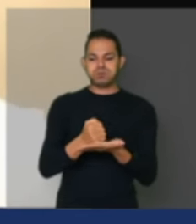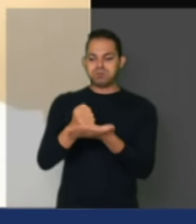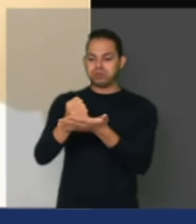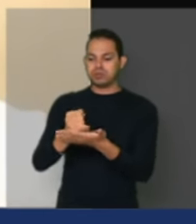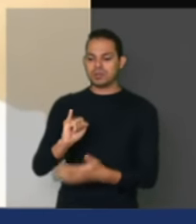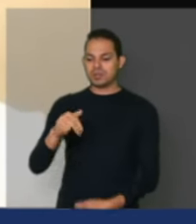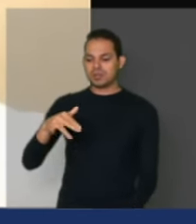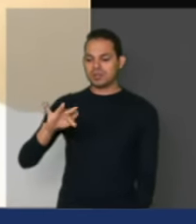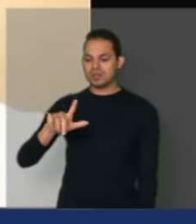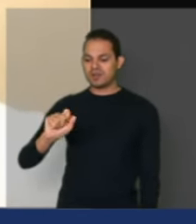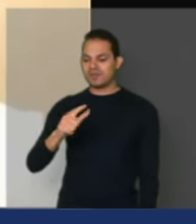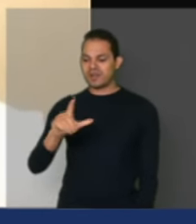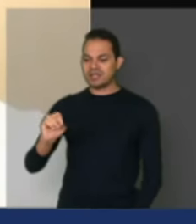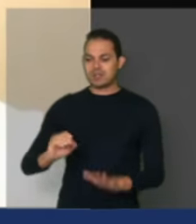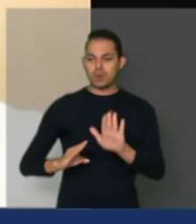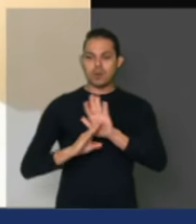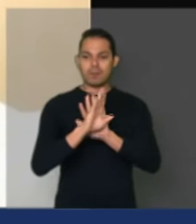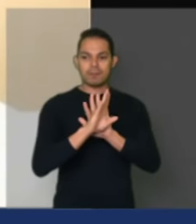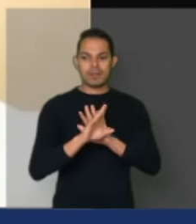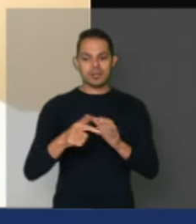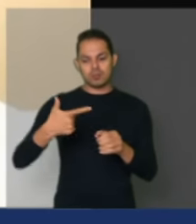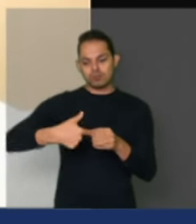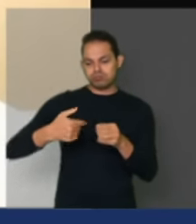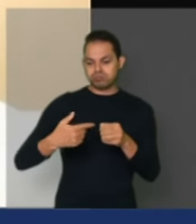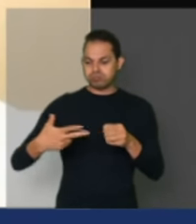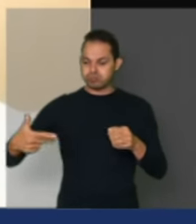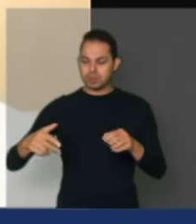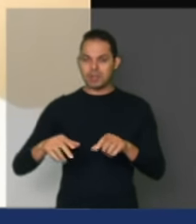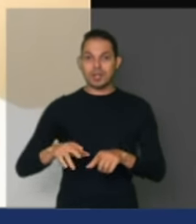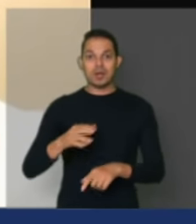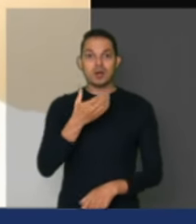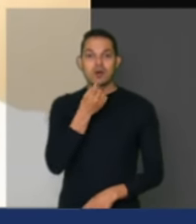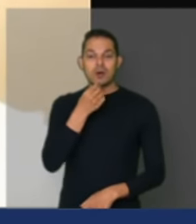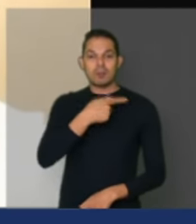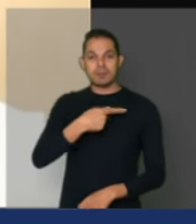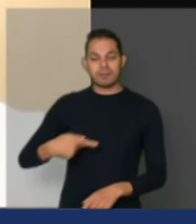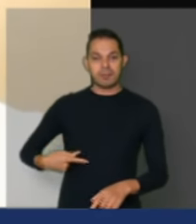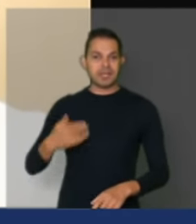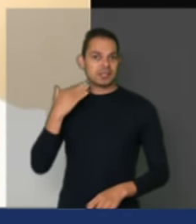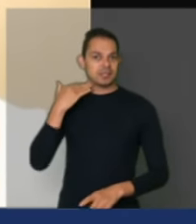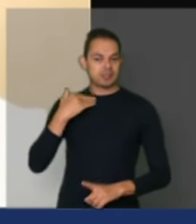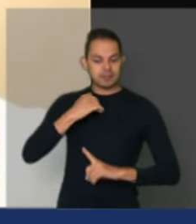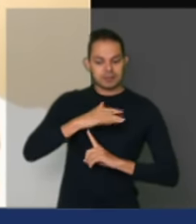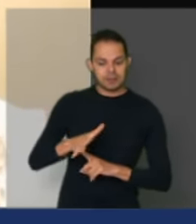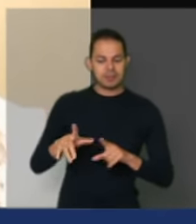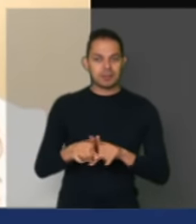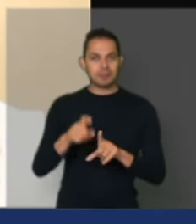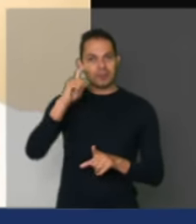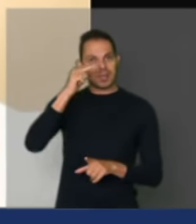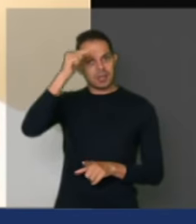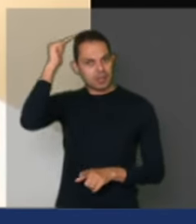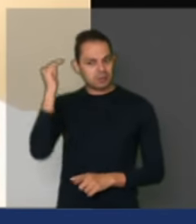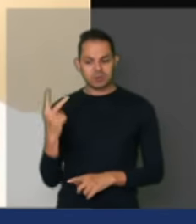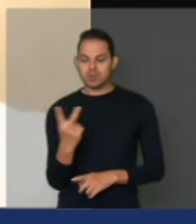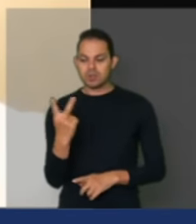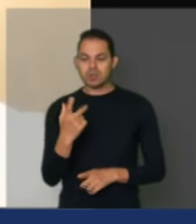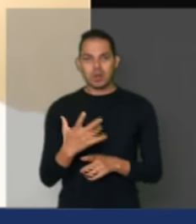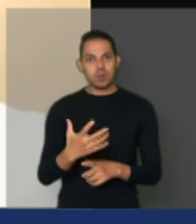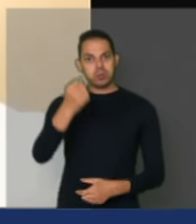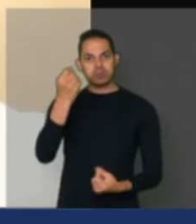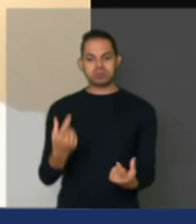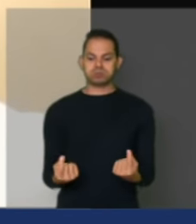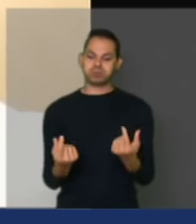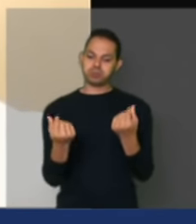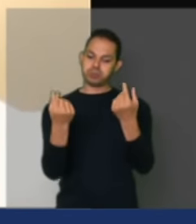alimentos pelo preço dos combustíveis, enquanto o Sr. Roberto Campos Neto e o Sr. Paulo Guedes ganham dinheiro com a economia